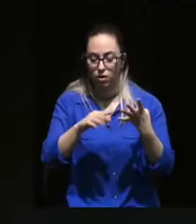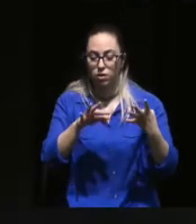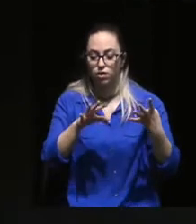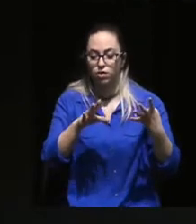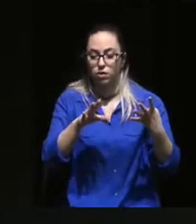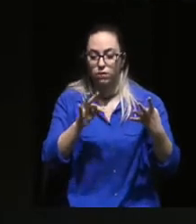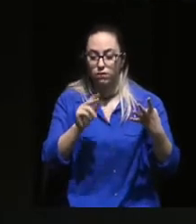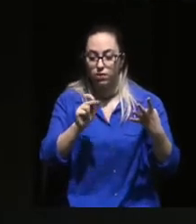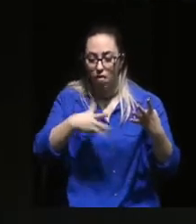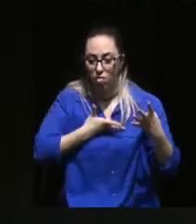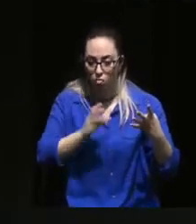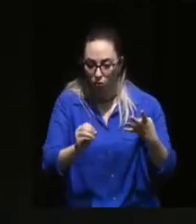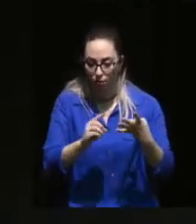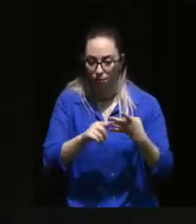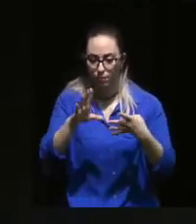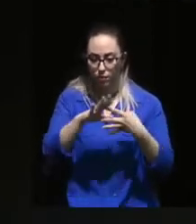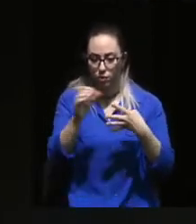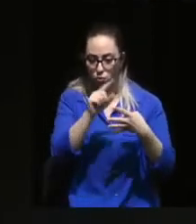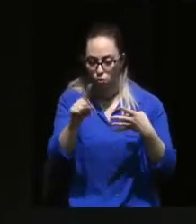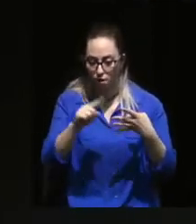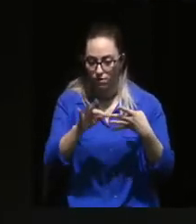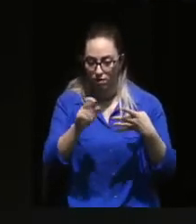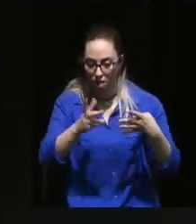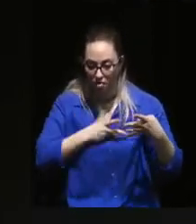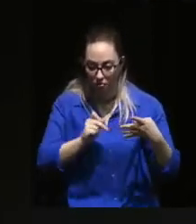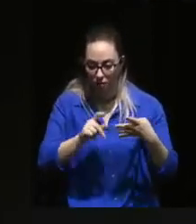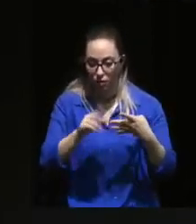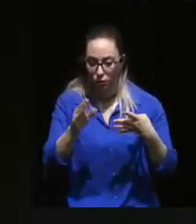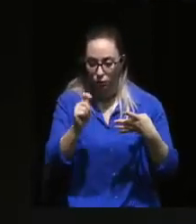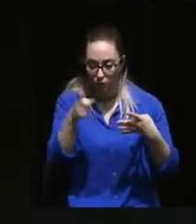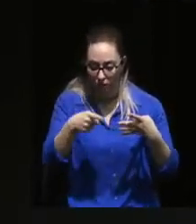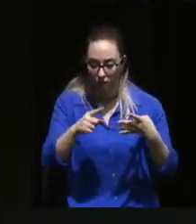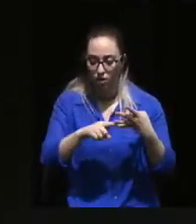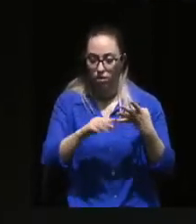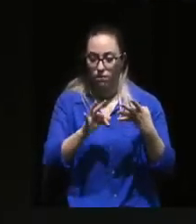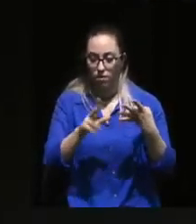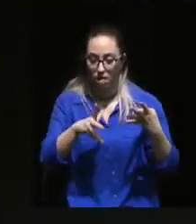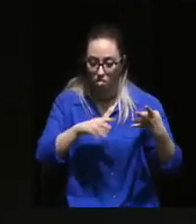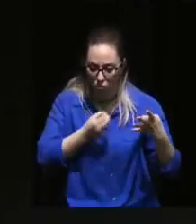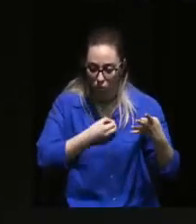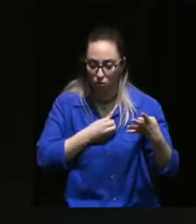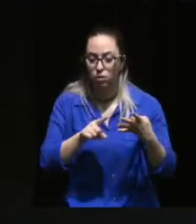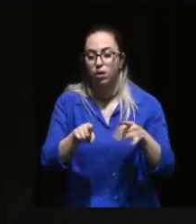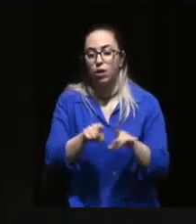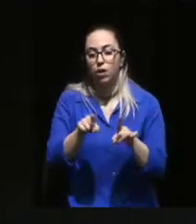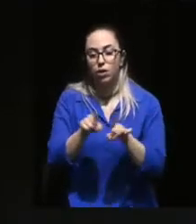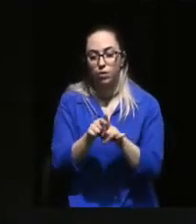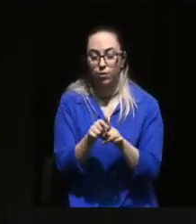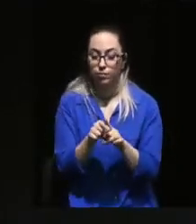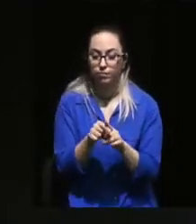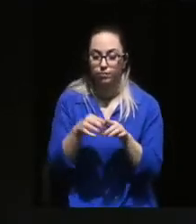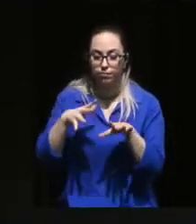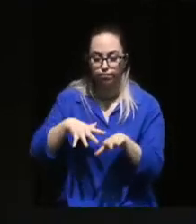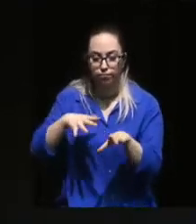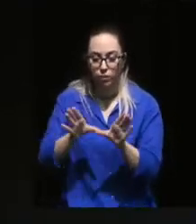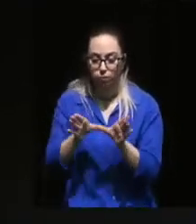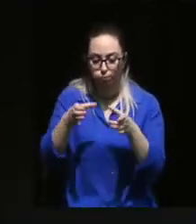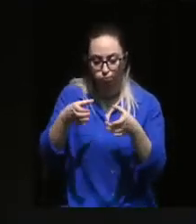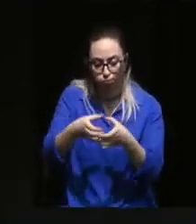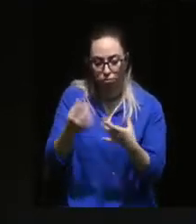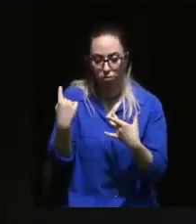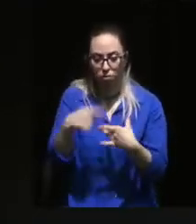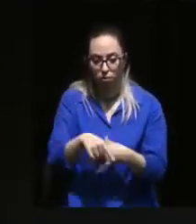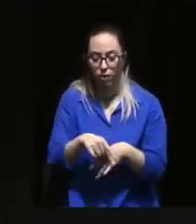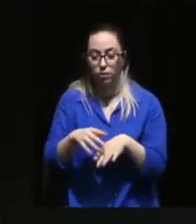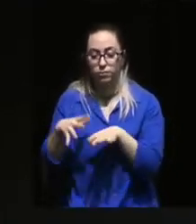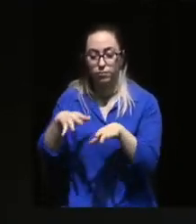Reis. João Arruda, Fernandes Iesteira, José Barneto e Fernando dos Reis estavam entre a multidão que rumou à sede da PIDE em Lisboa, no dia 25